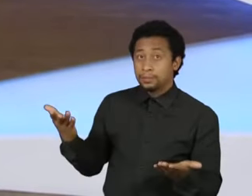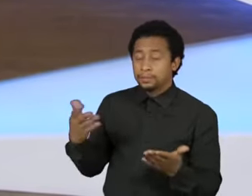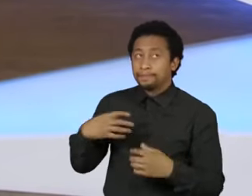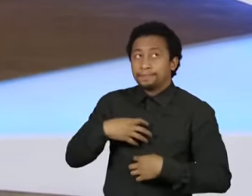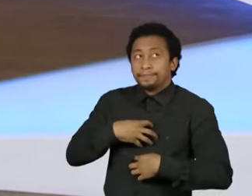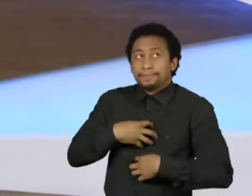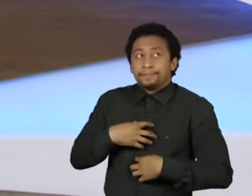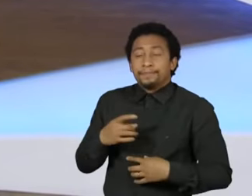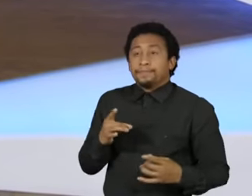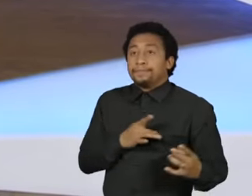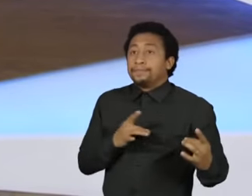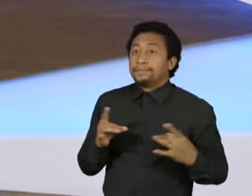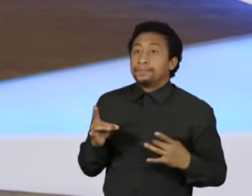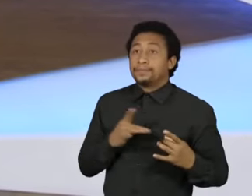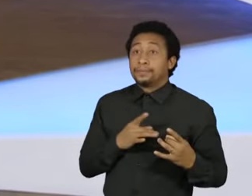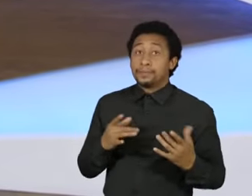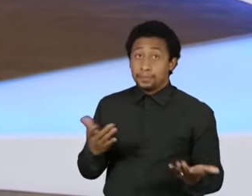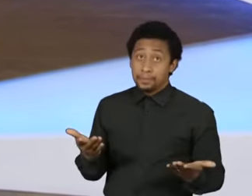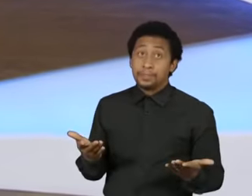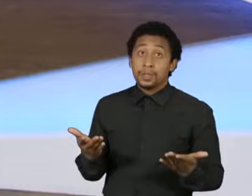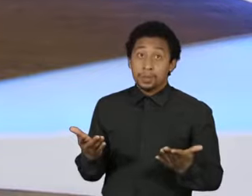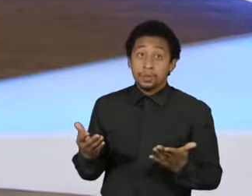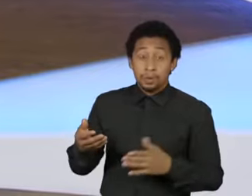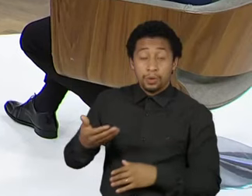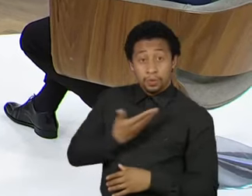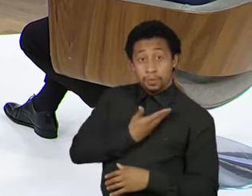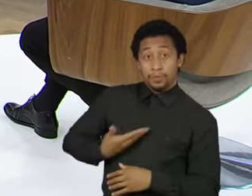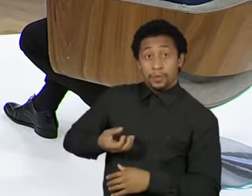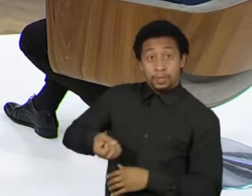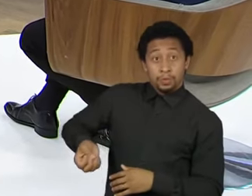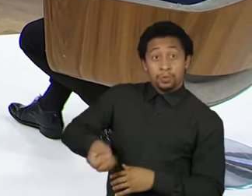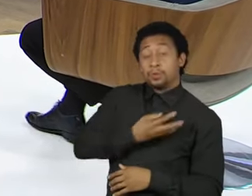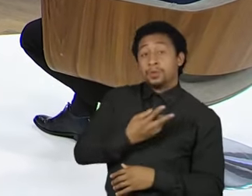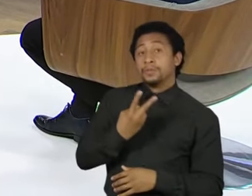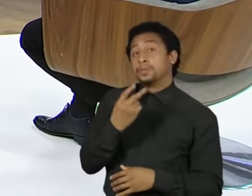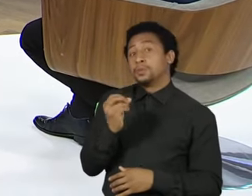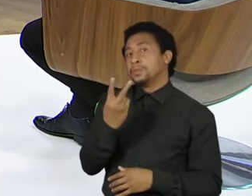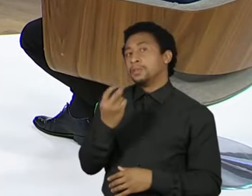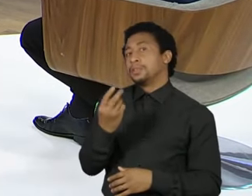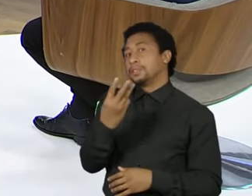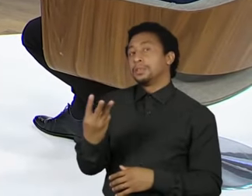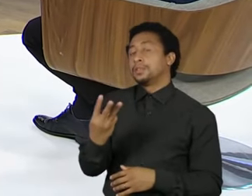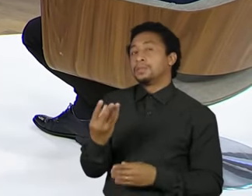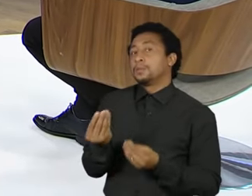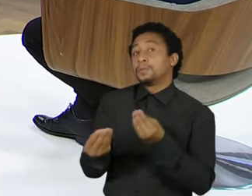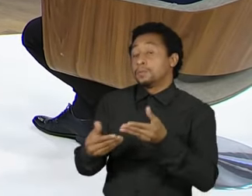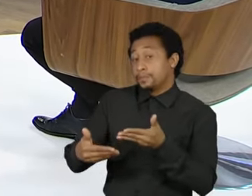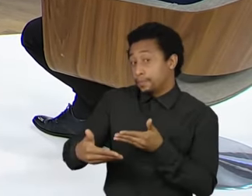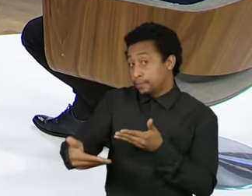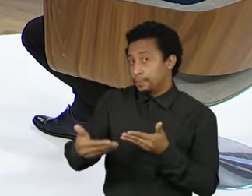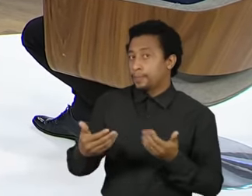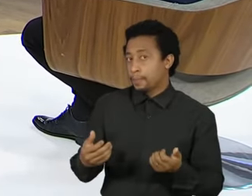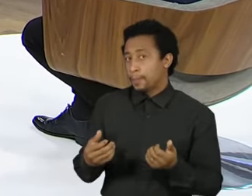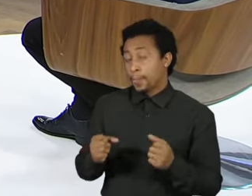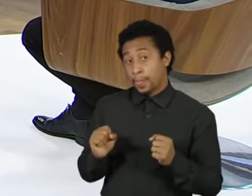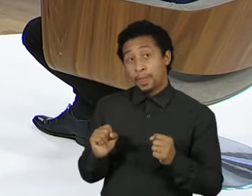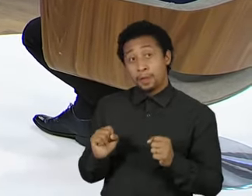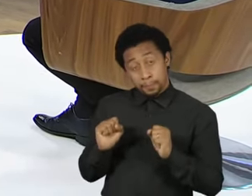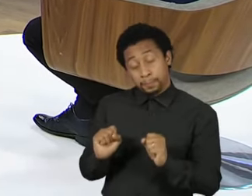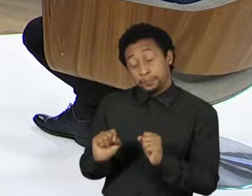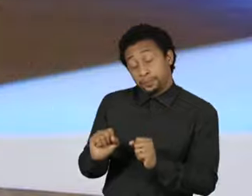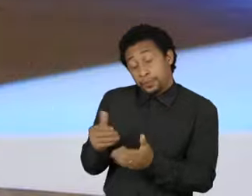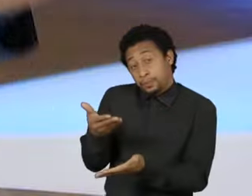tenha um novo governo, a partir de 2023, que não tenha noção disso e a gente continue perdendo essas